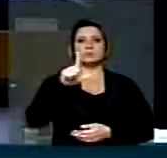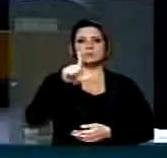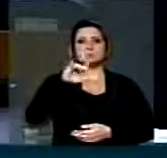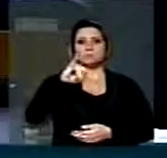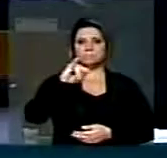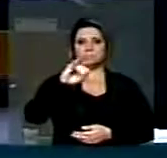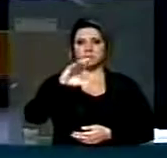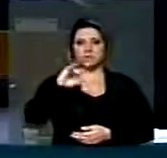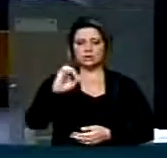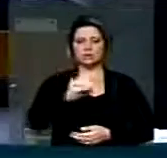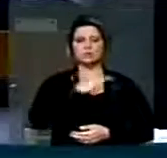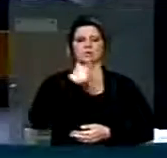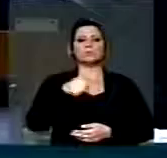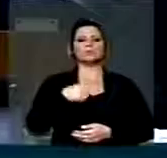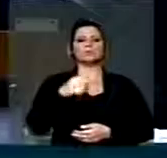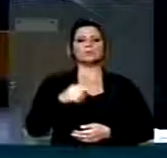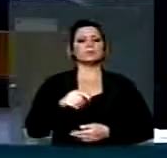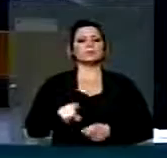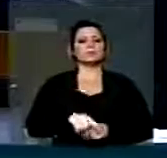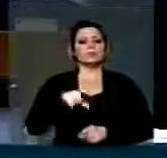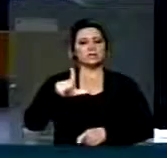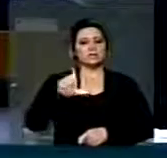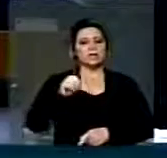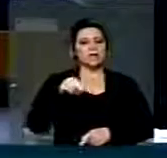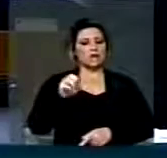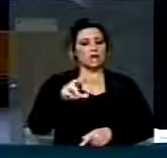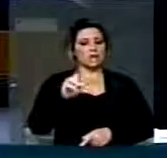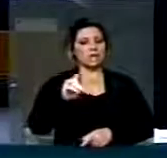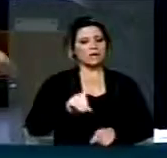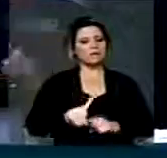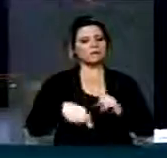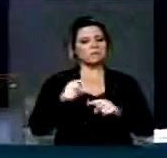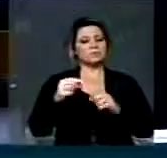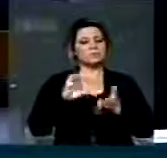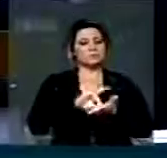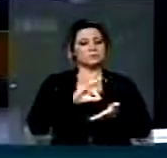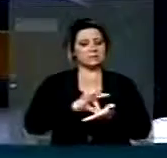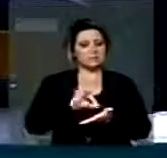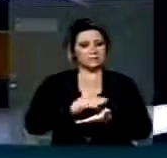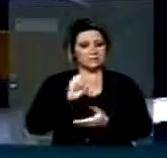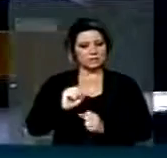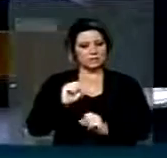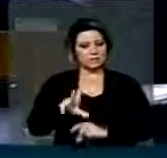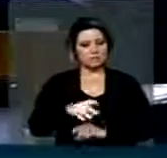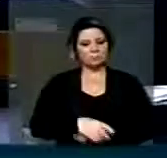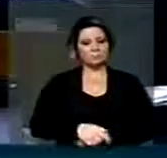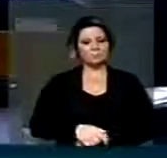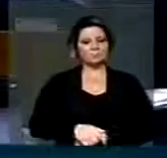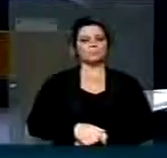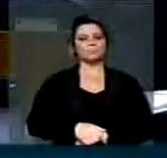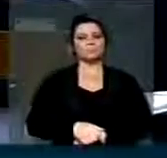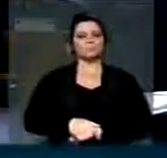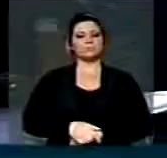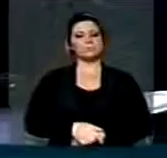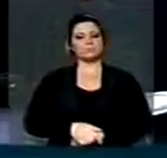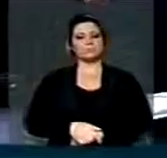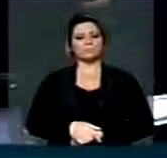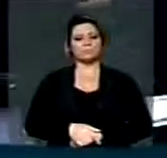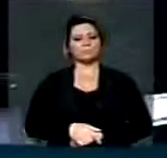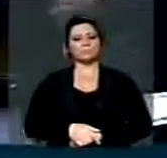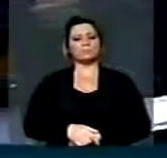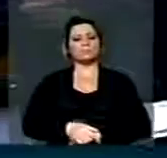minuto, aí passamos para os três minutos, conforme a inscrição feita ali no sistema desta casa. Com a palavra o deputado